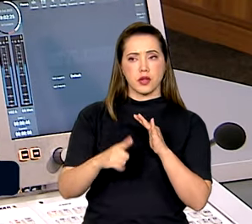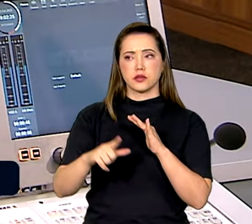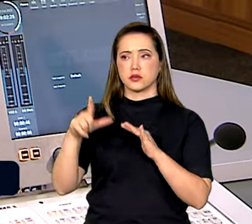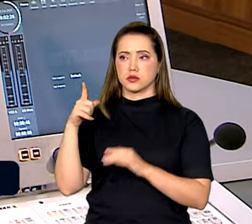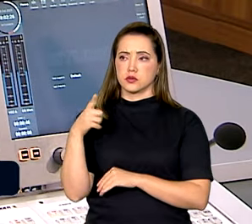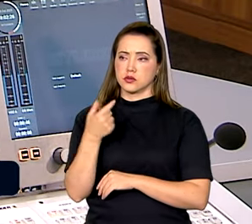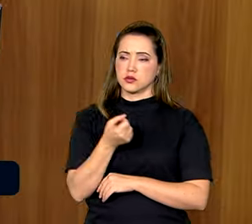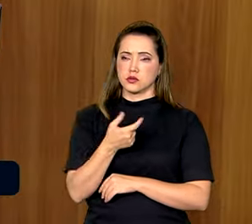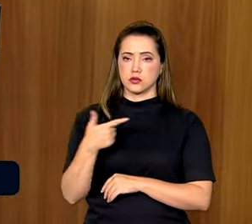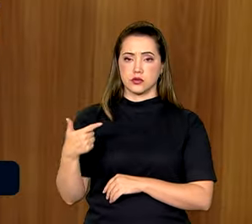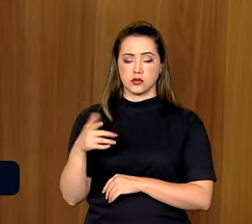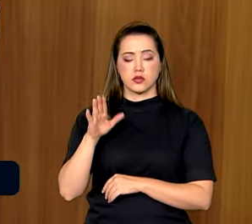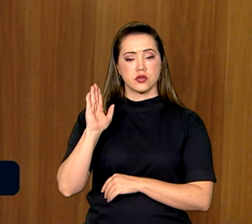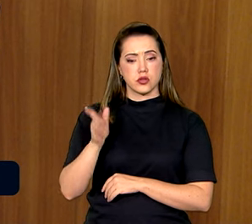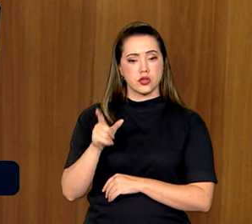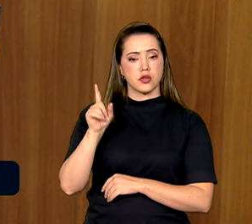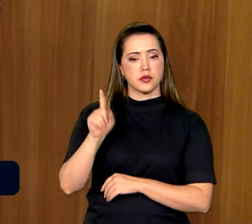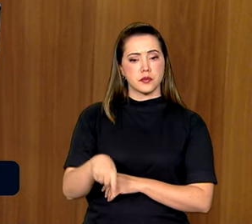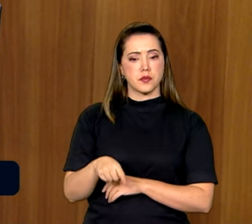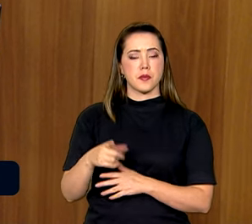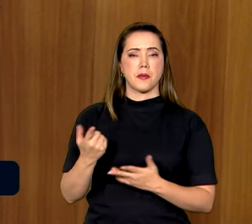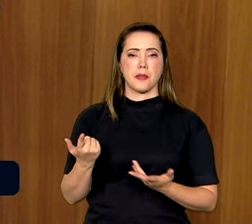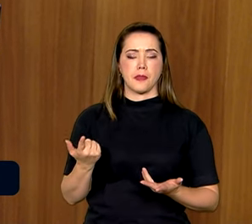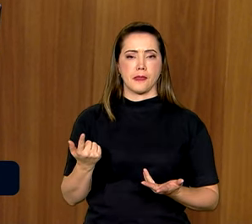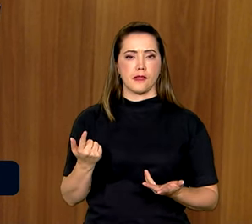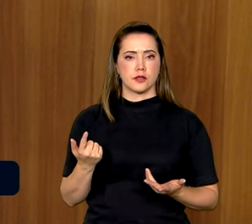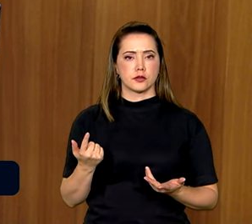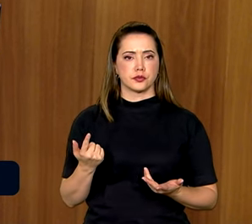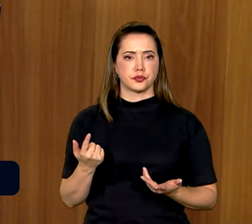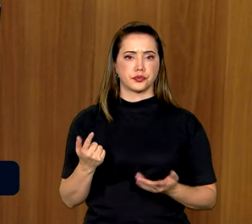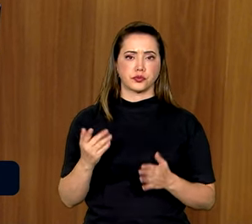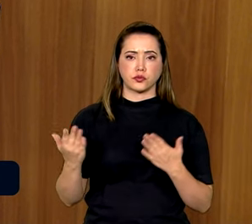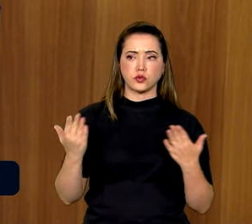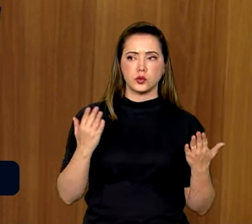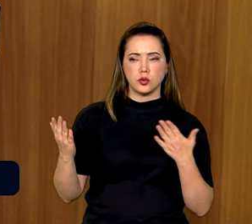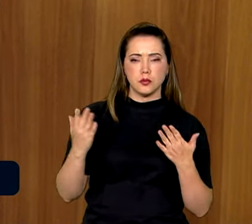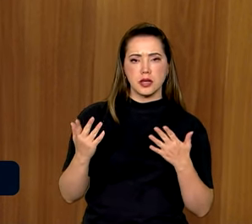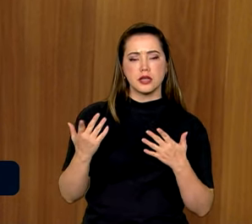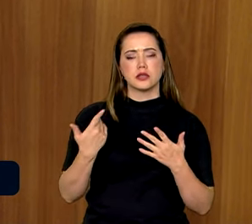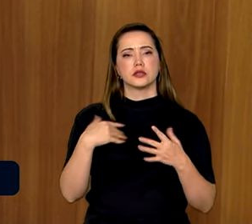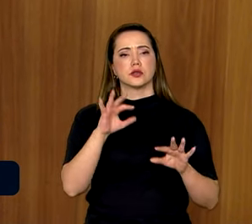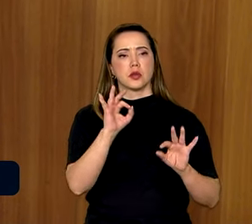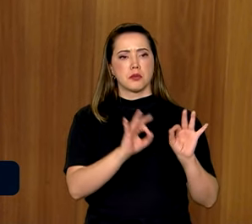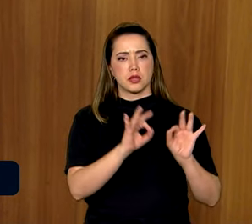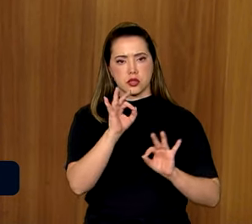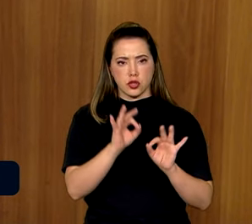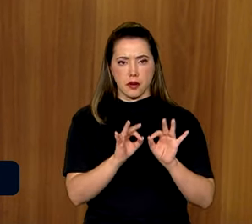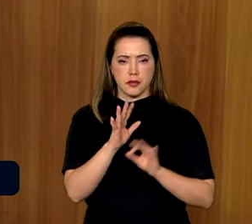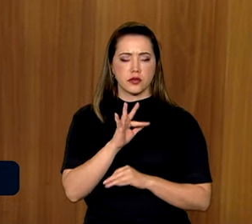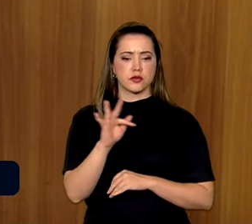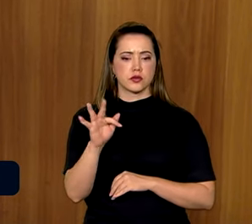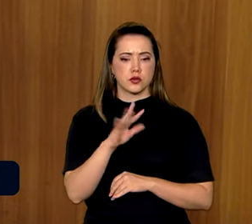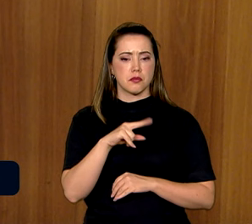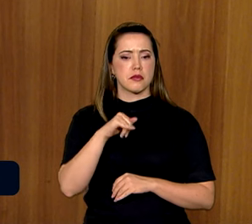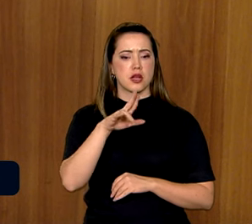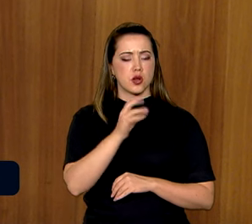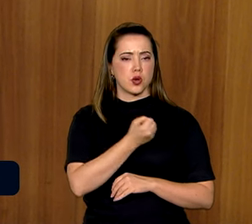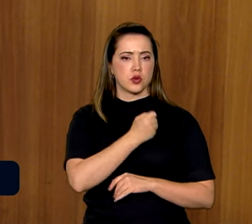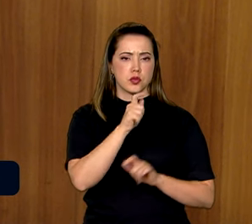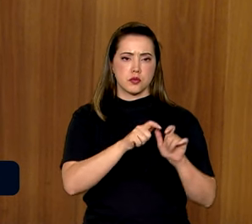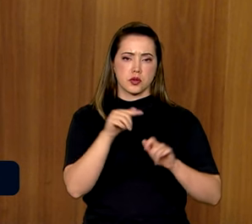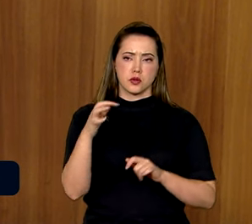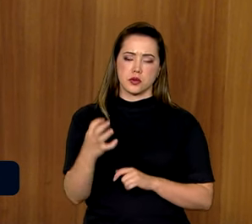2022. Já é, com o ano ainda não fechado e com ainda operações planejadas, o maior número de trabalhadores